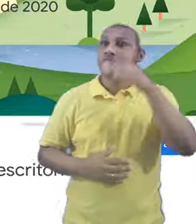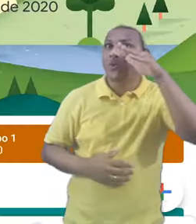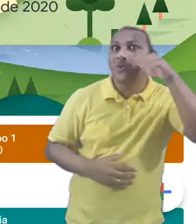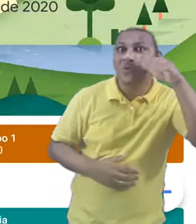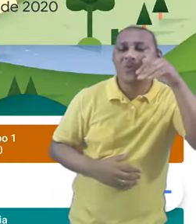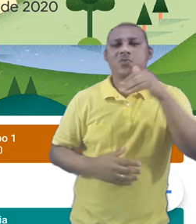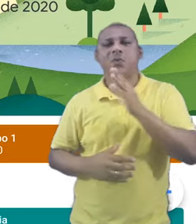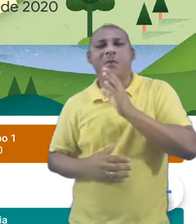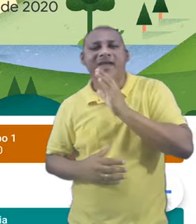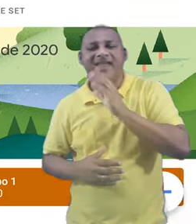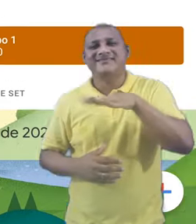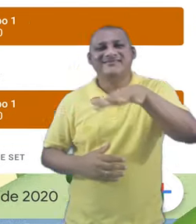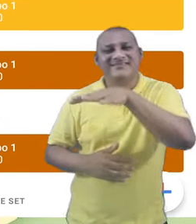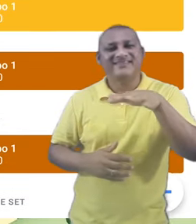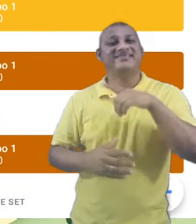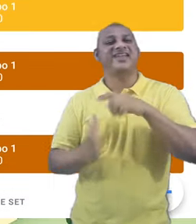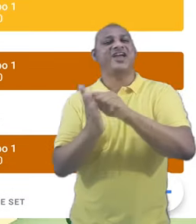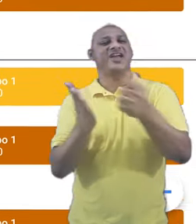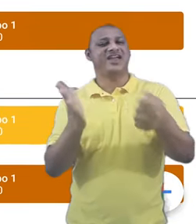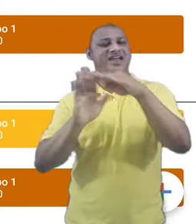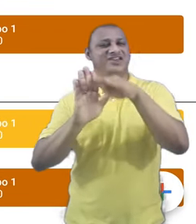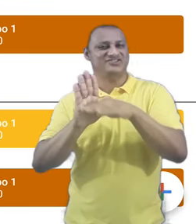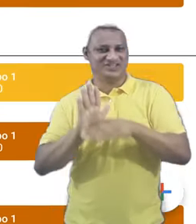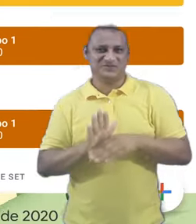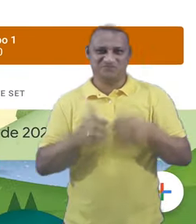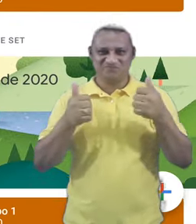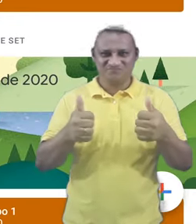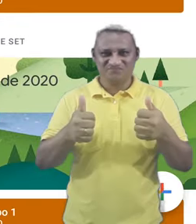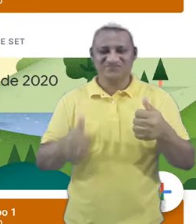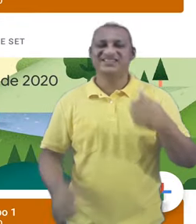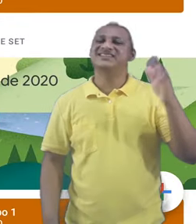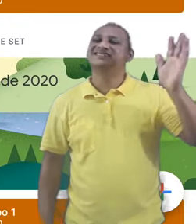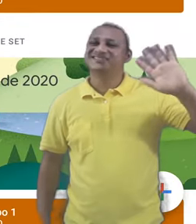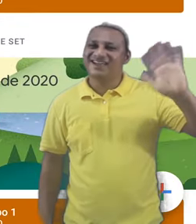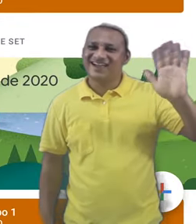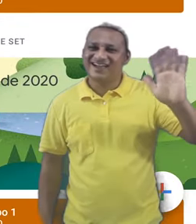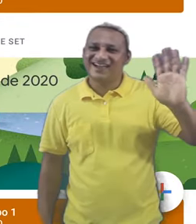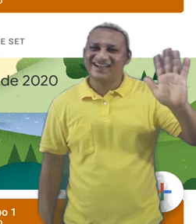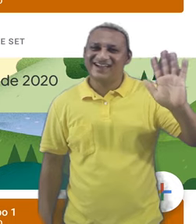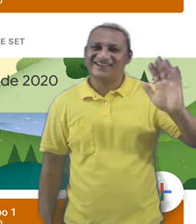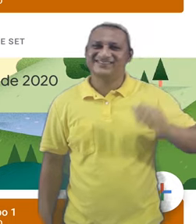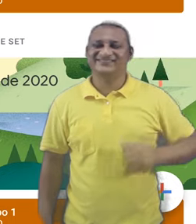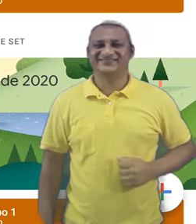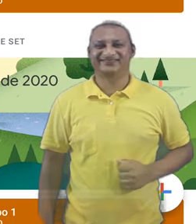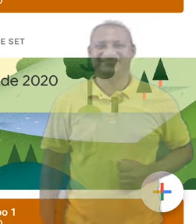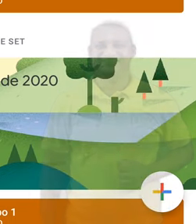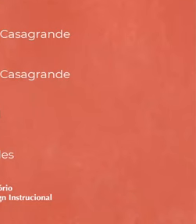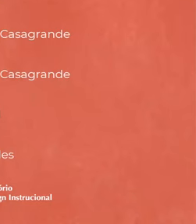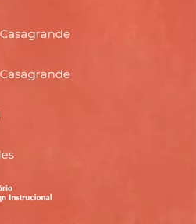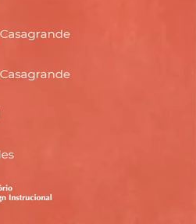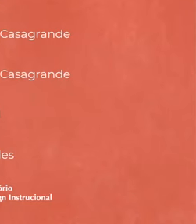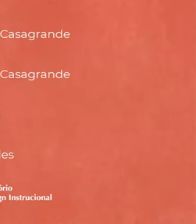Aproveite para conhecer e se familiarizar com o Google Agenda no seu celular. Espero você no próximo